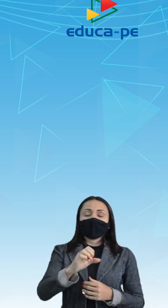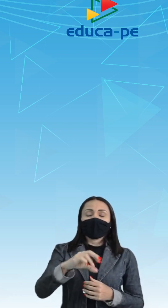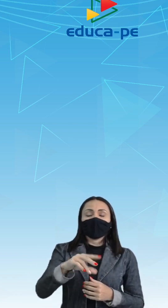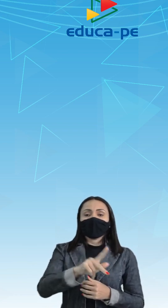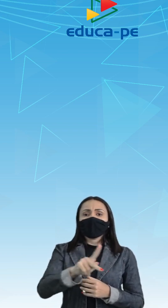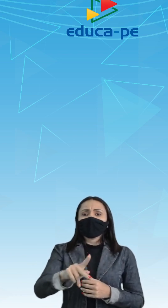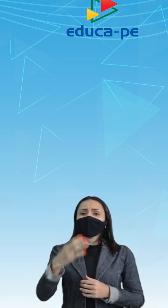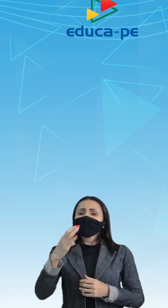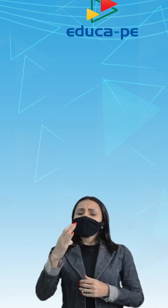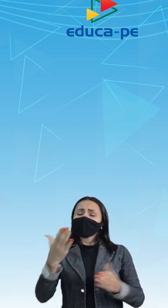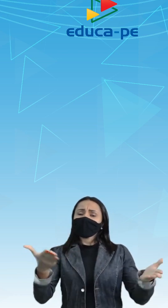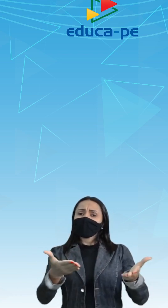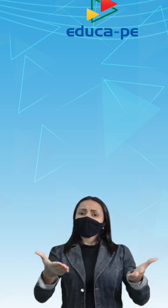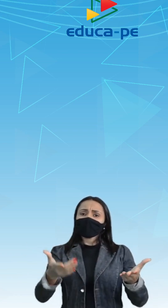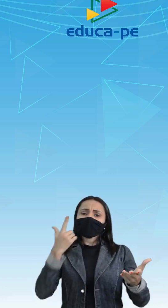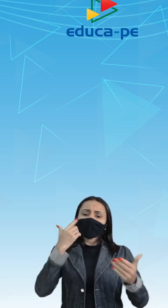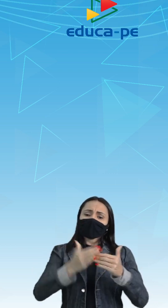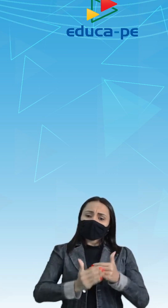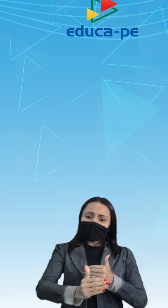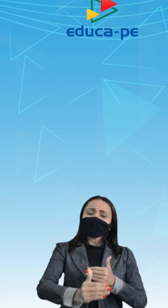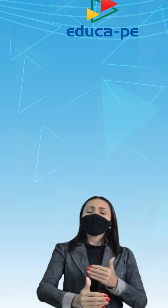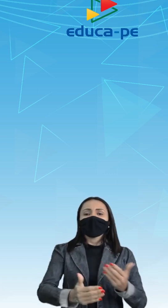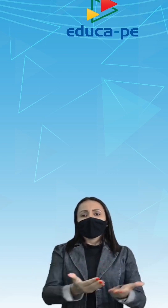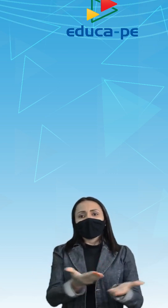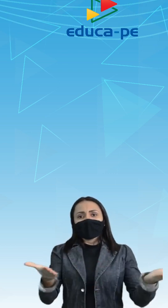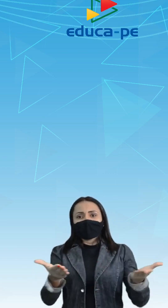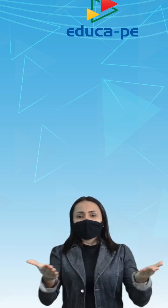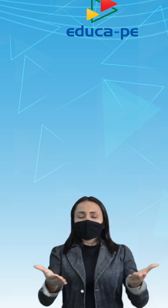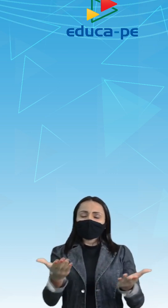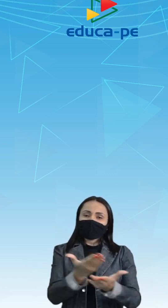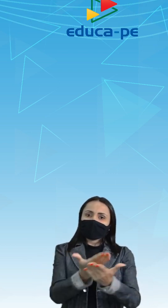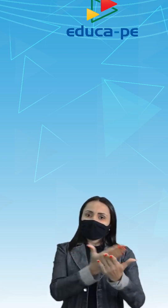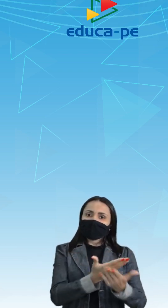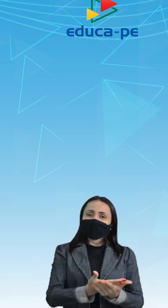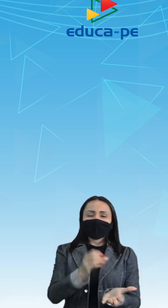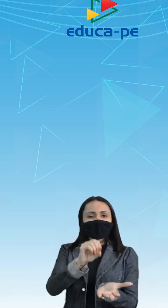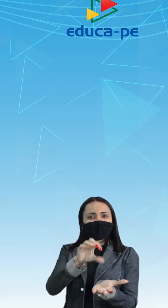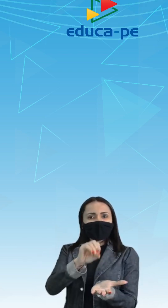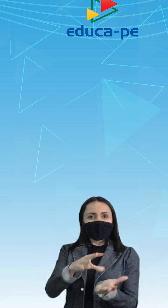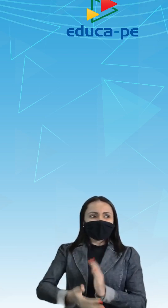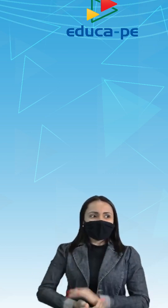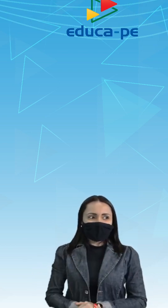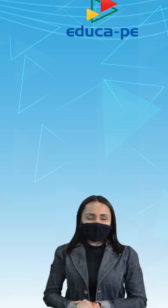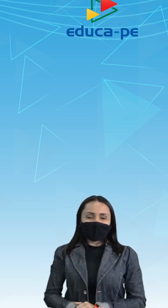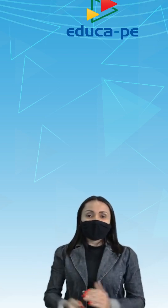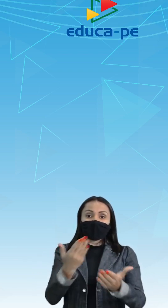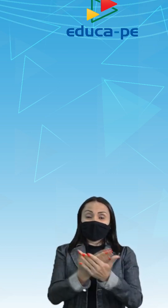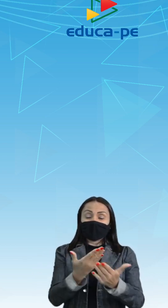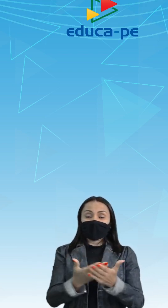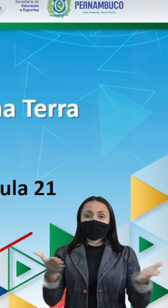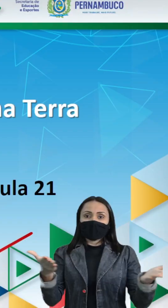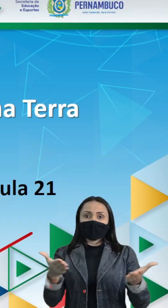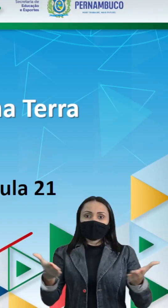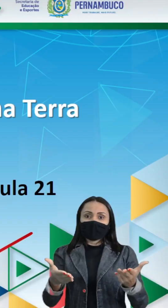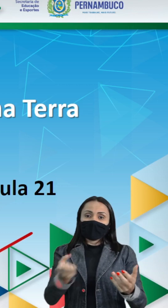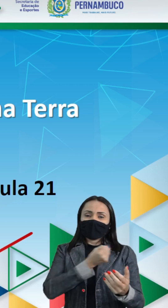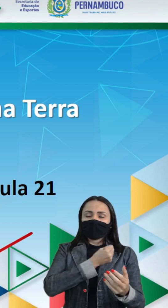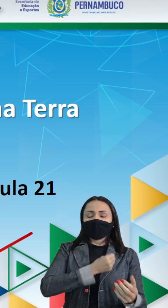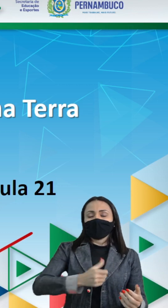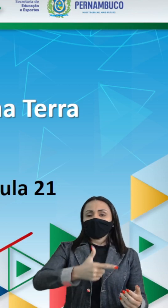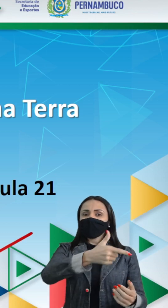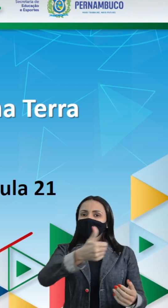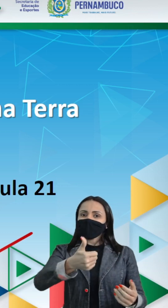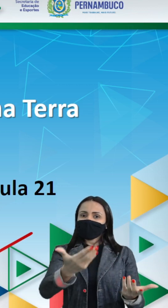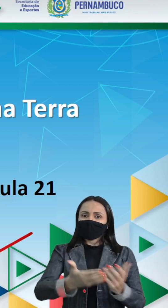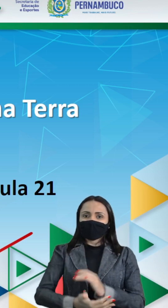ciências e hoje nós iremos começar aqui mais uma aula do EducaPé. A aula de hoje é a aula de número